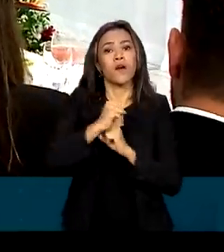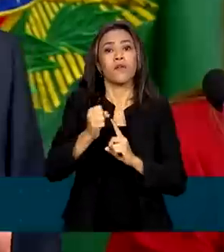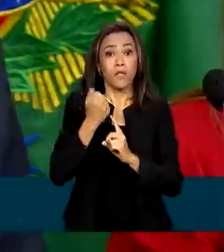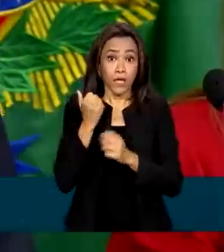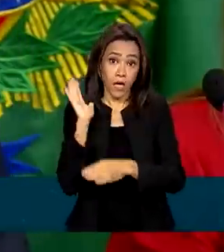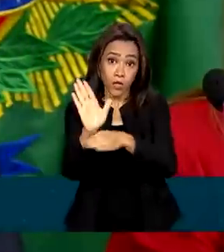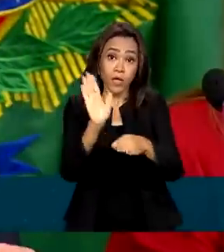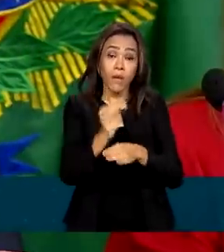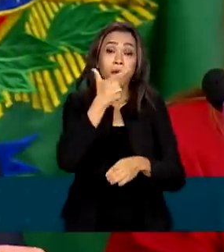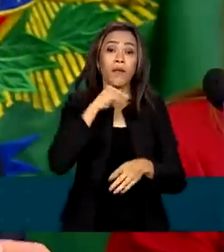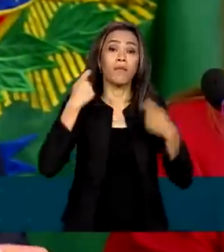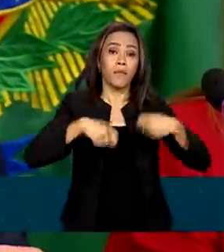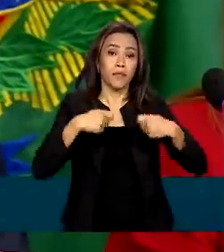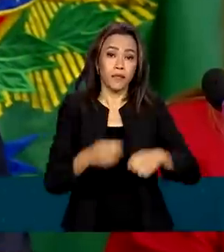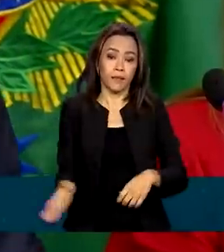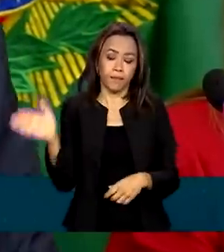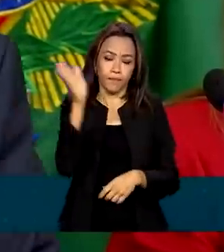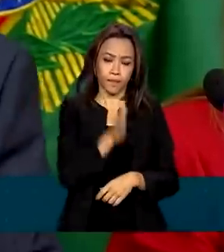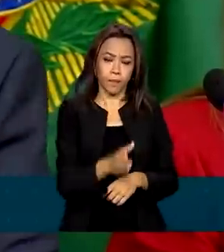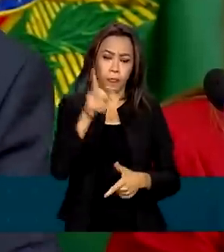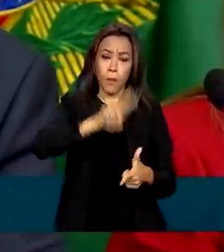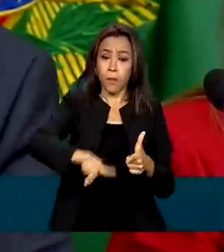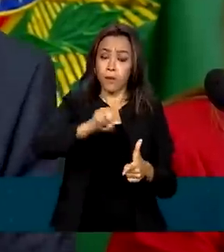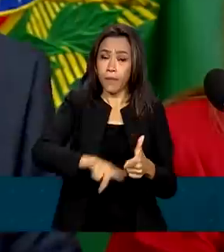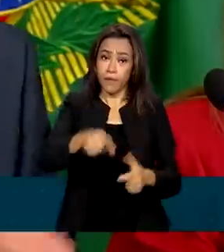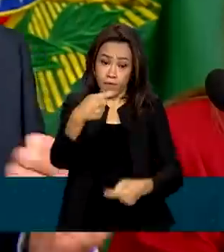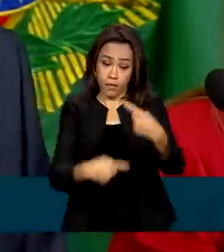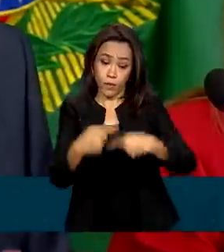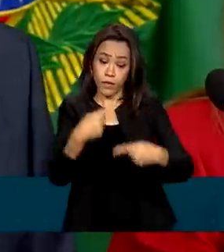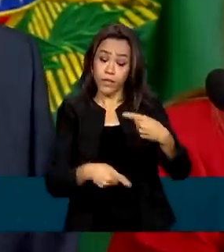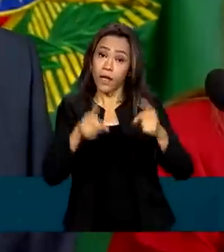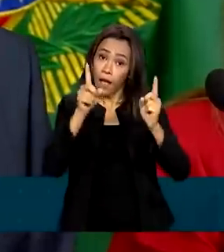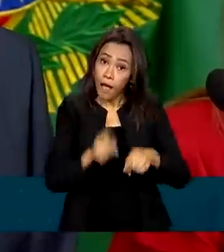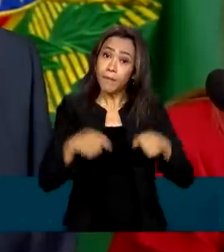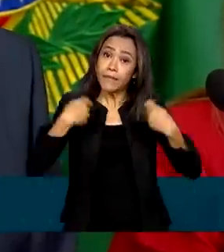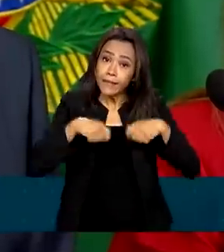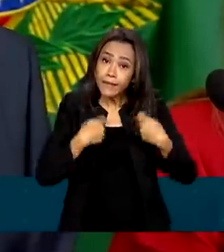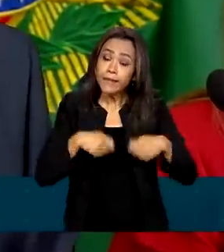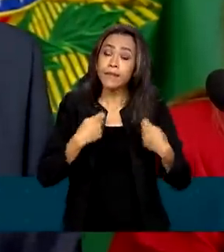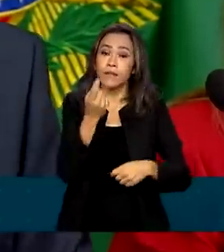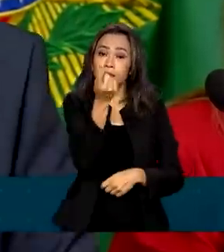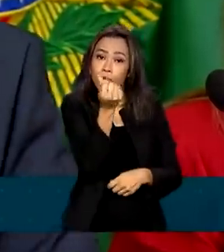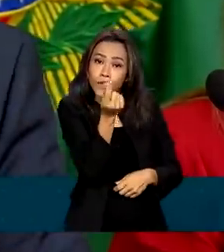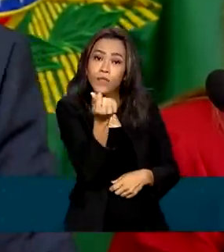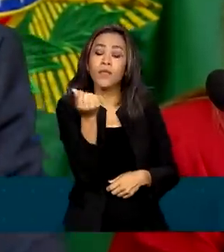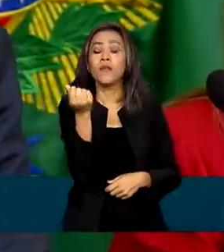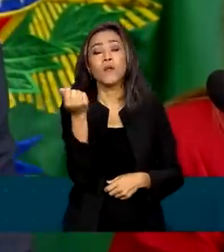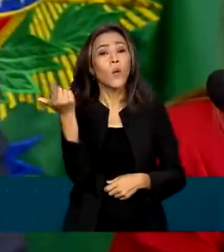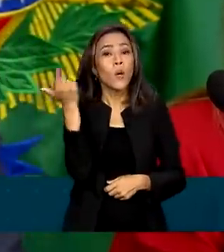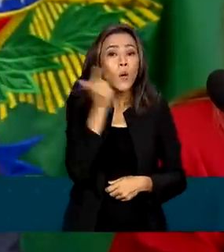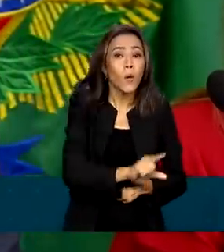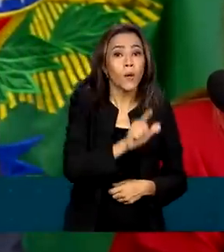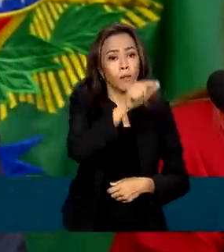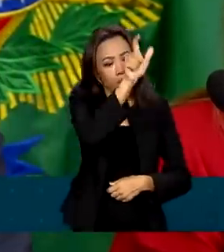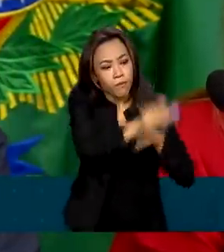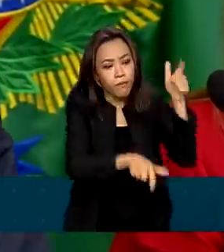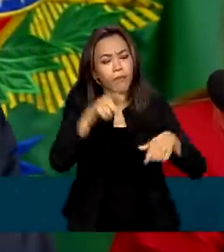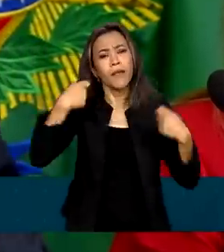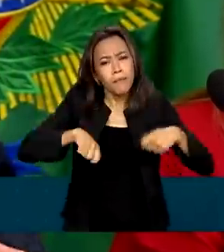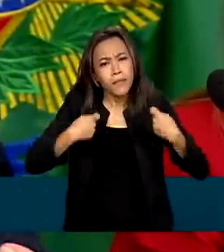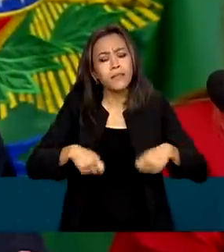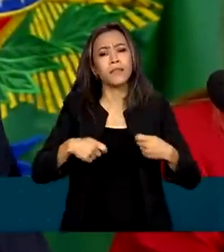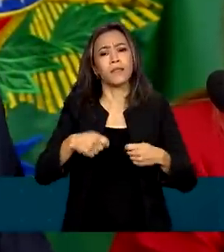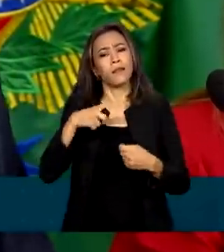O grande problema da política pública é fazer o dinheiro chegar na mão de quem precisa. E aí você tem que ter um cadastro sério.